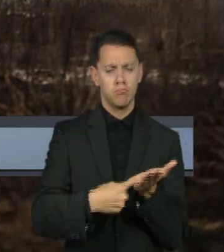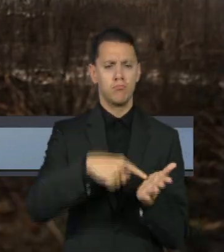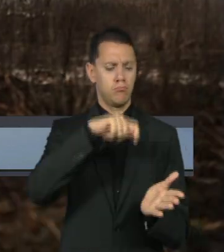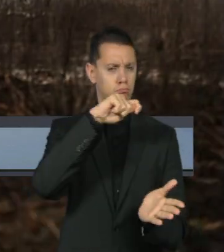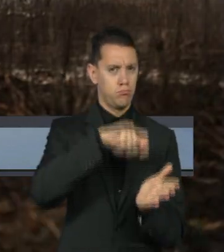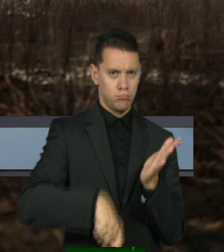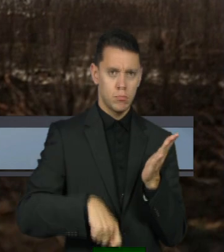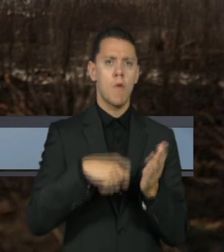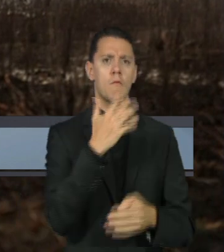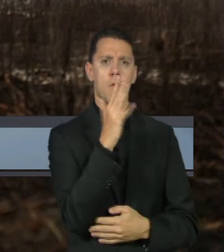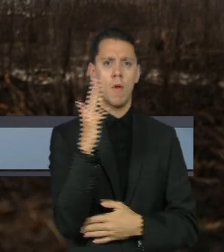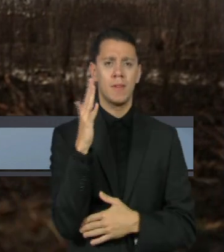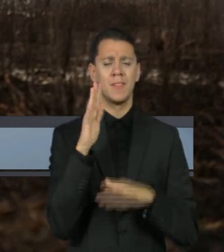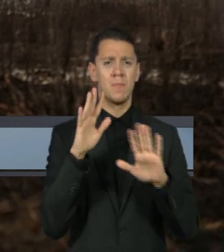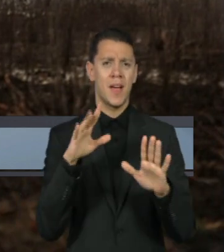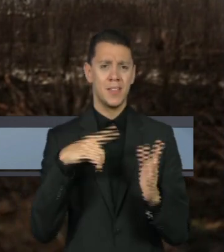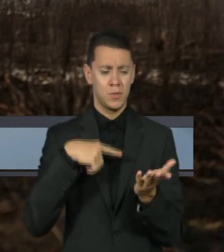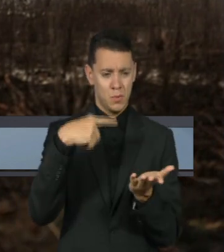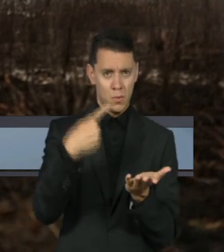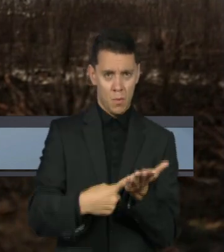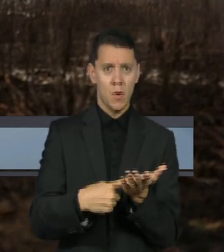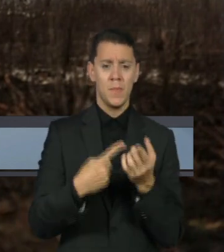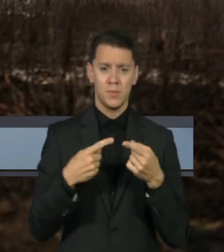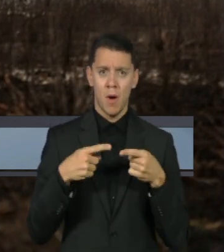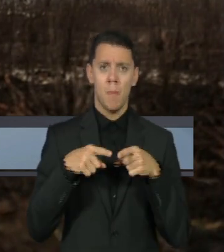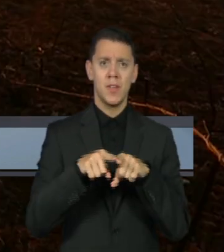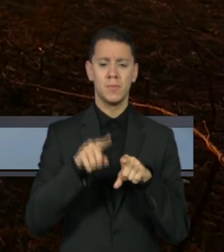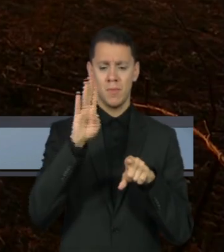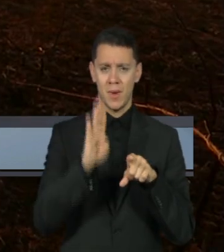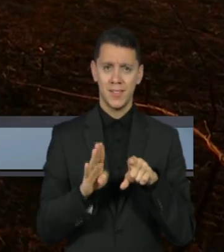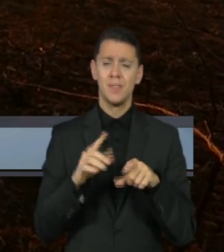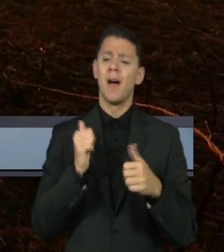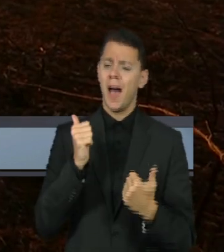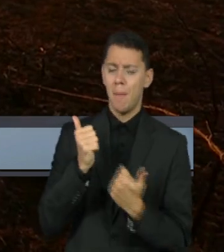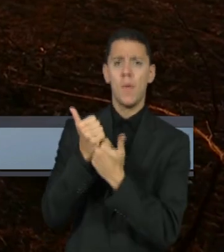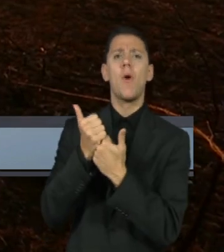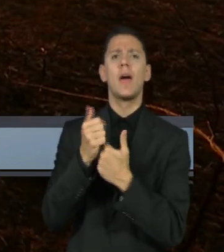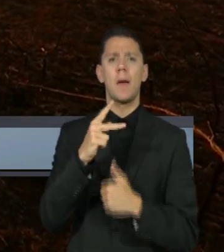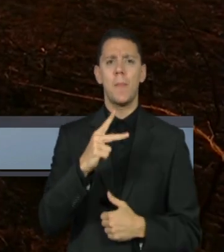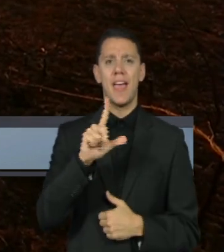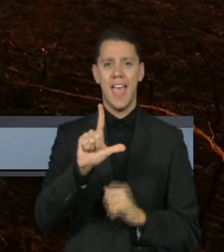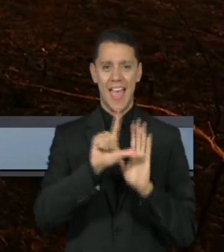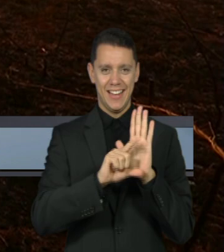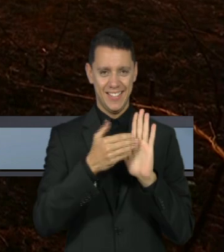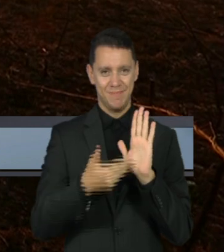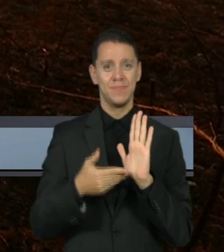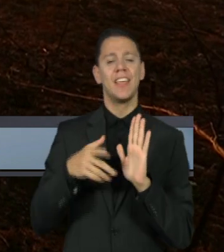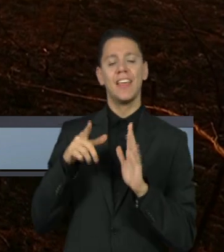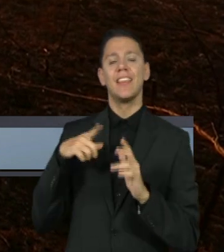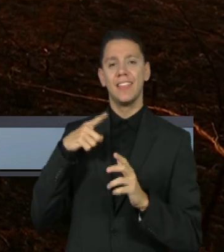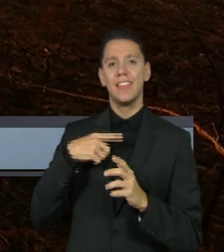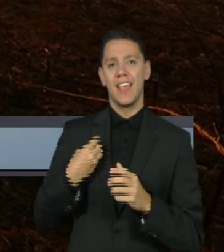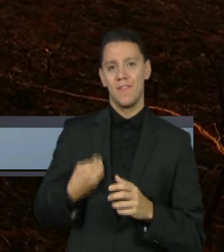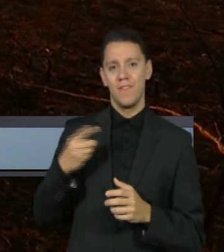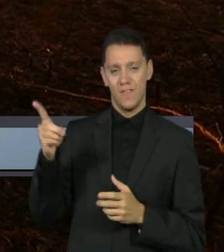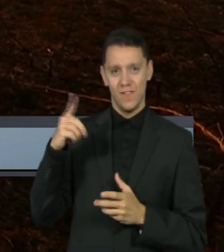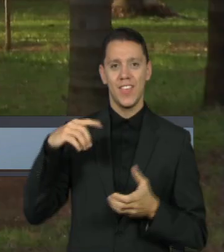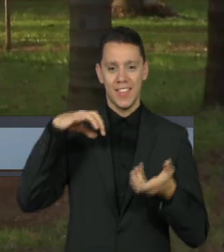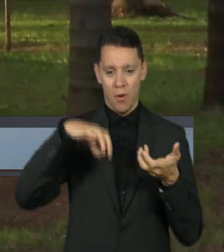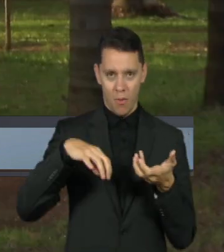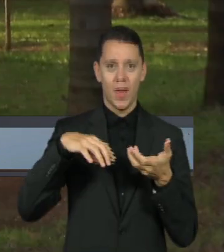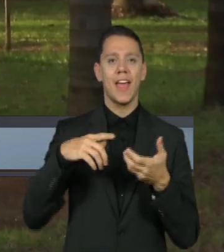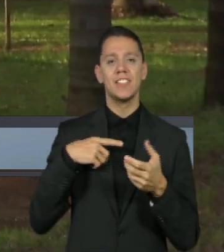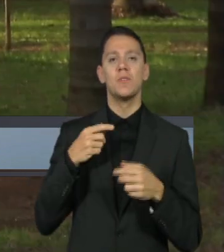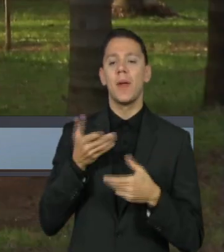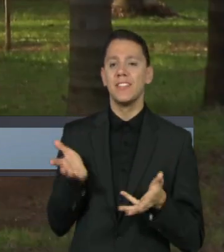mas assinou um compromisso quando, ao mesmo tempo, no Brasil apoia projetos de lei, estando no Congresso agora, projetos de lei que incentivam o desmatamento.